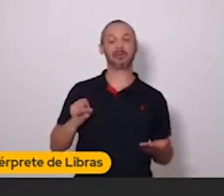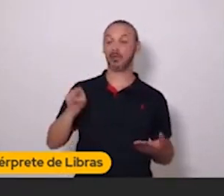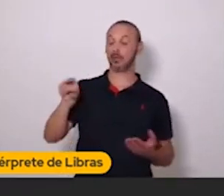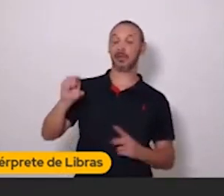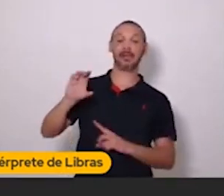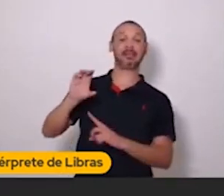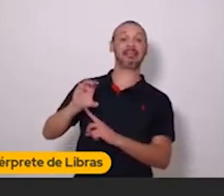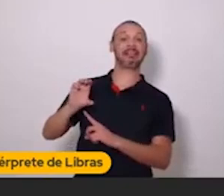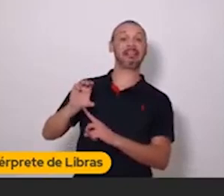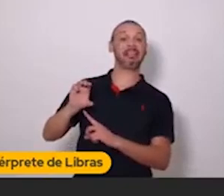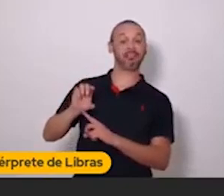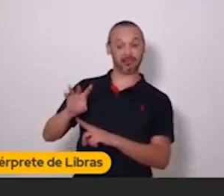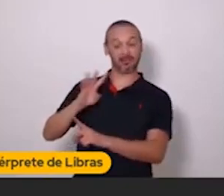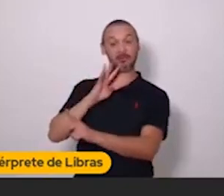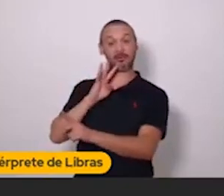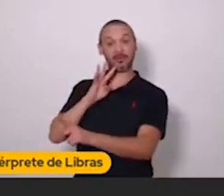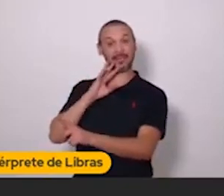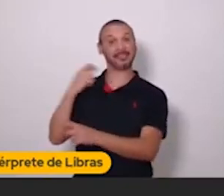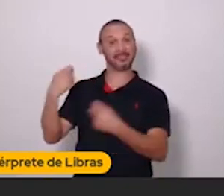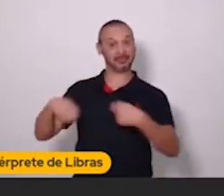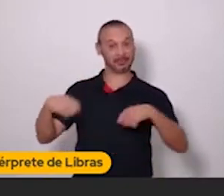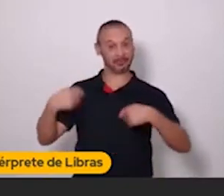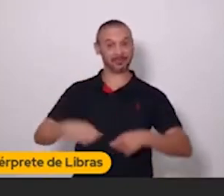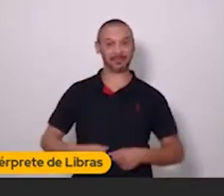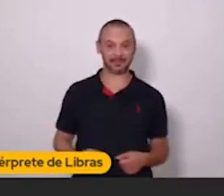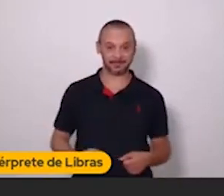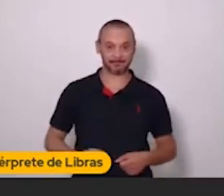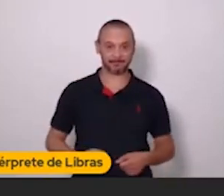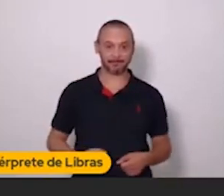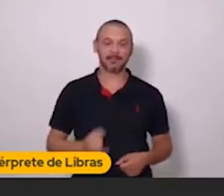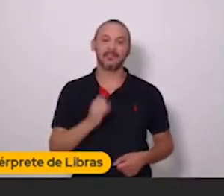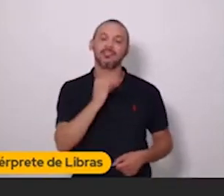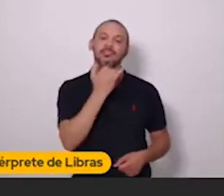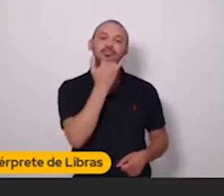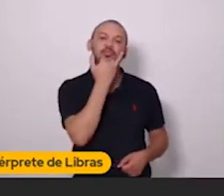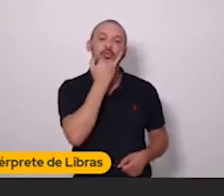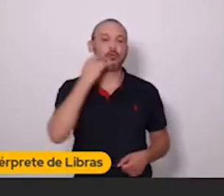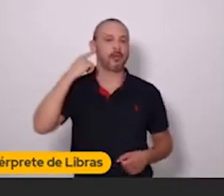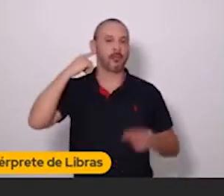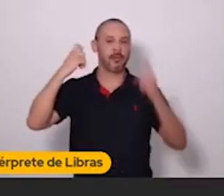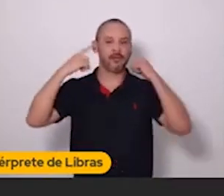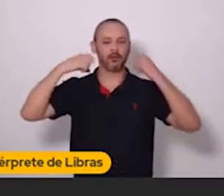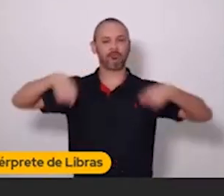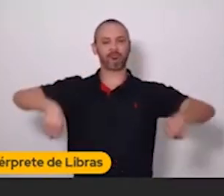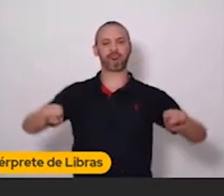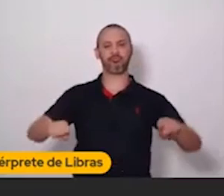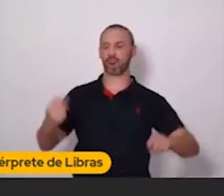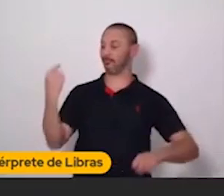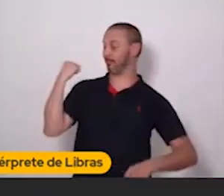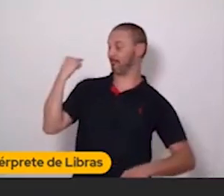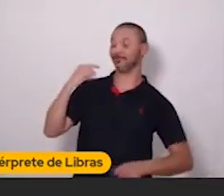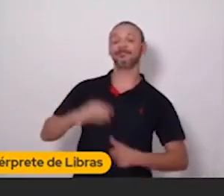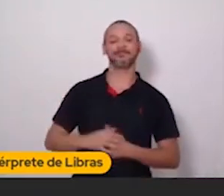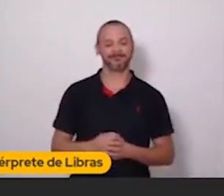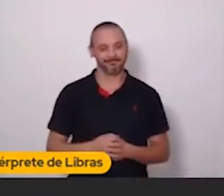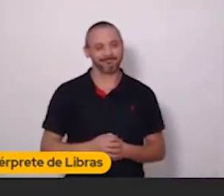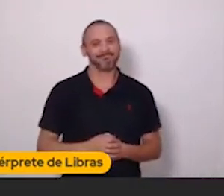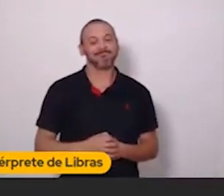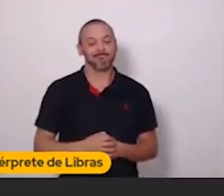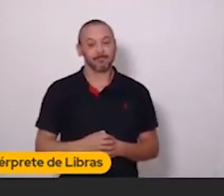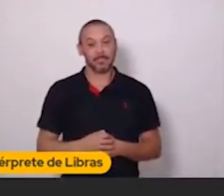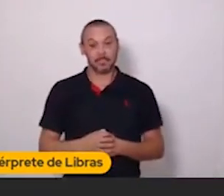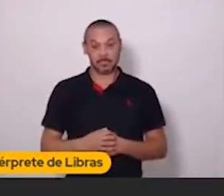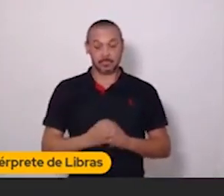ideal. Então, por exemplo. Desculpa pelo áudio do fundo. A persona da minha